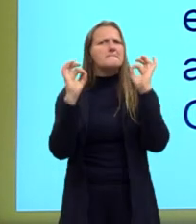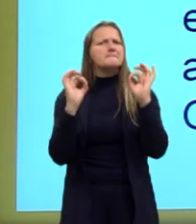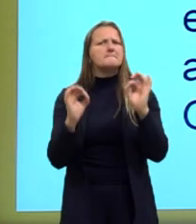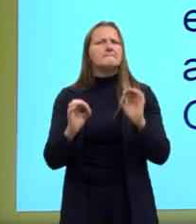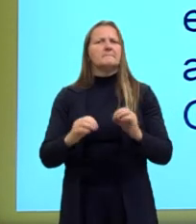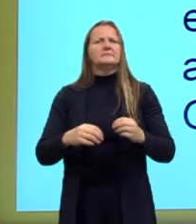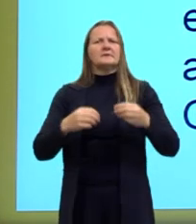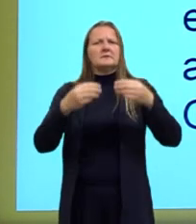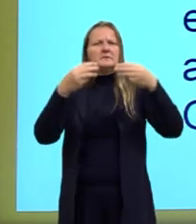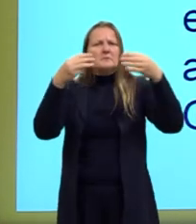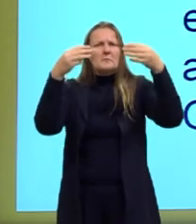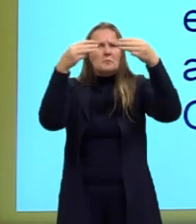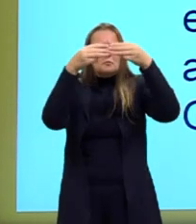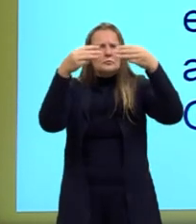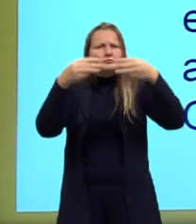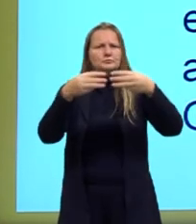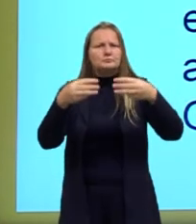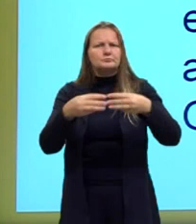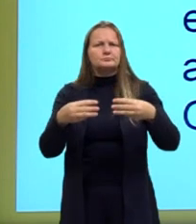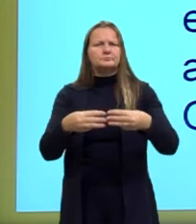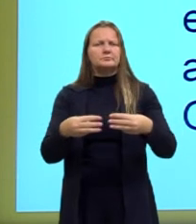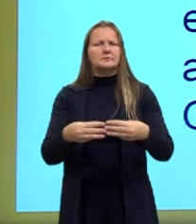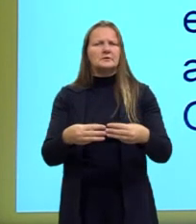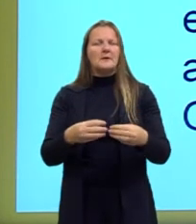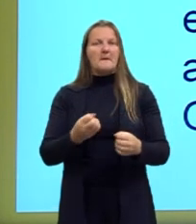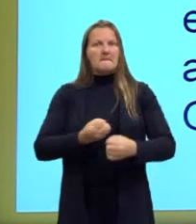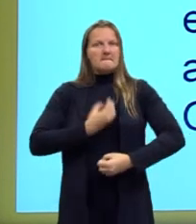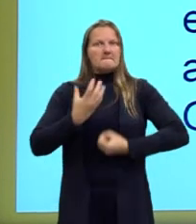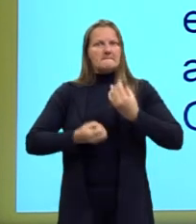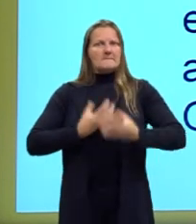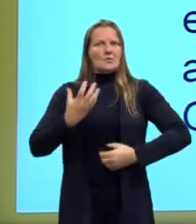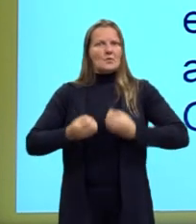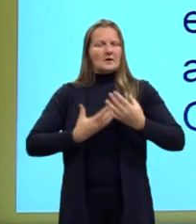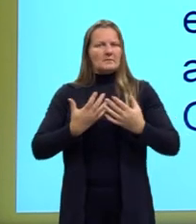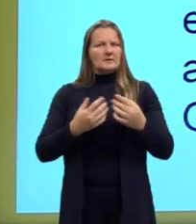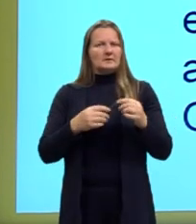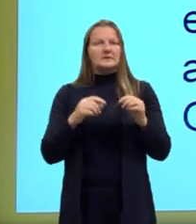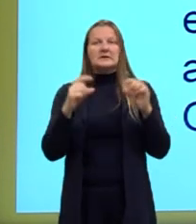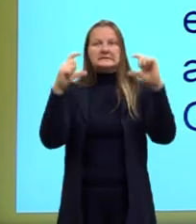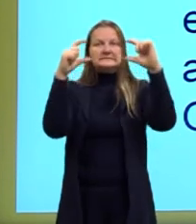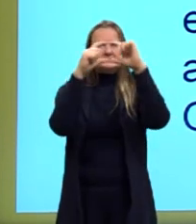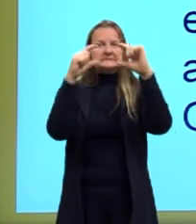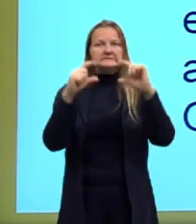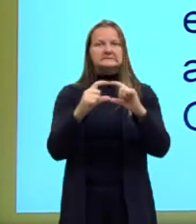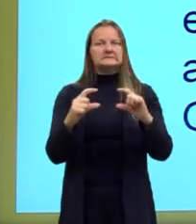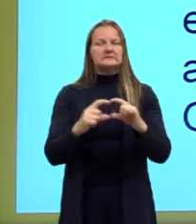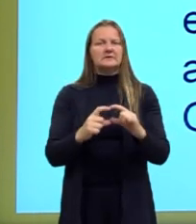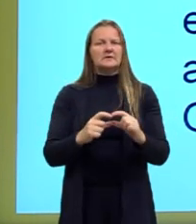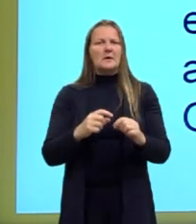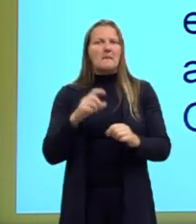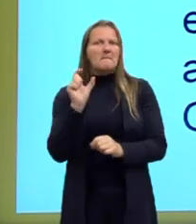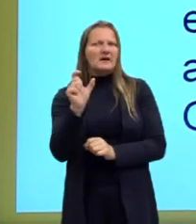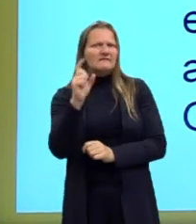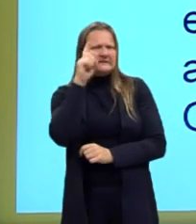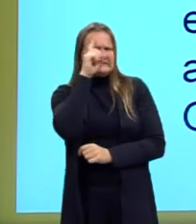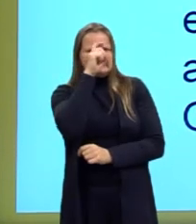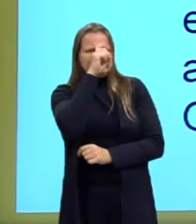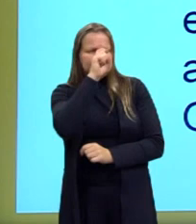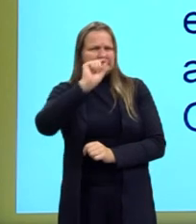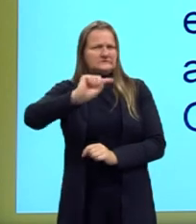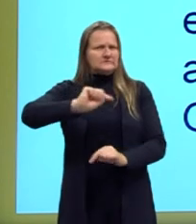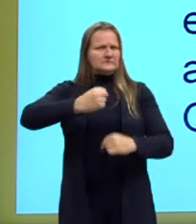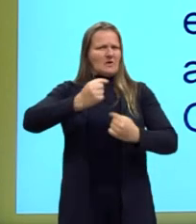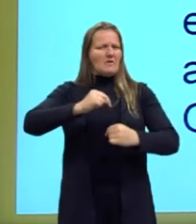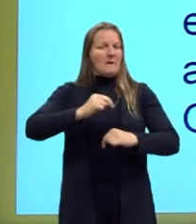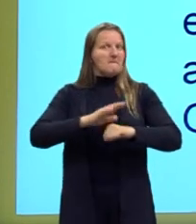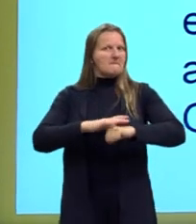metragem de poema, e tem que estar de acordo com essa linguagem. Quanto palavras mais difíceis, mais